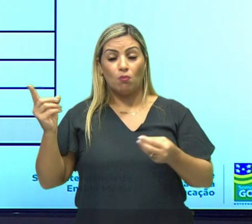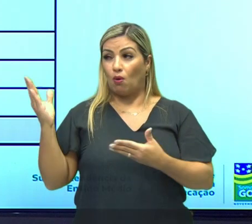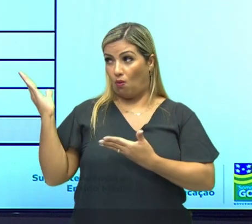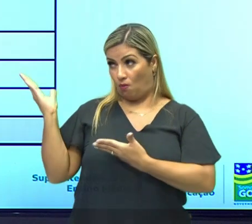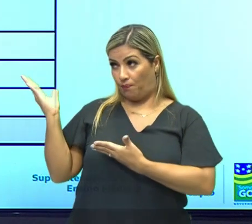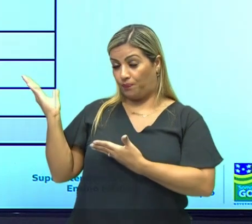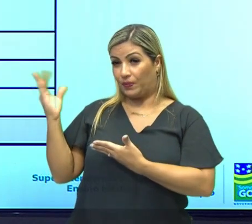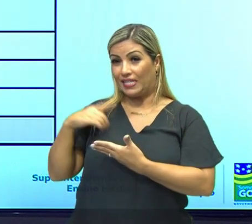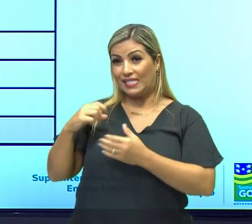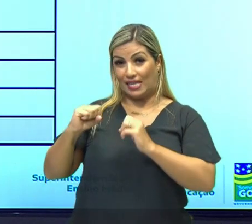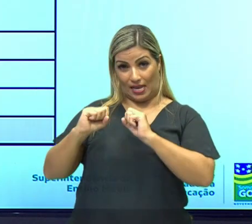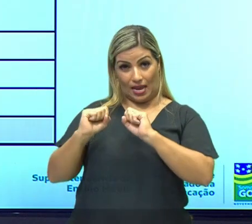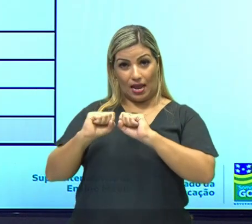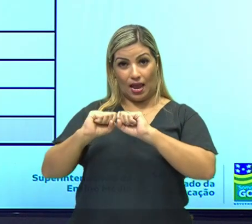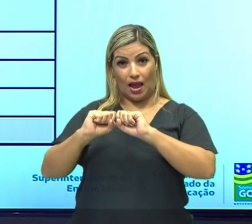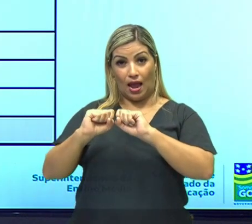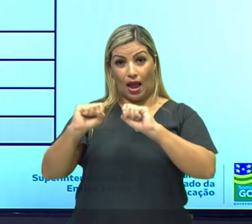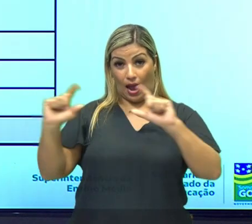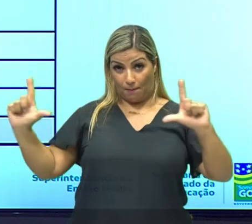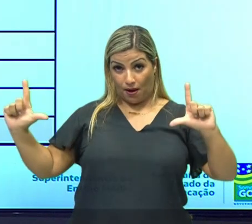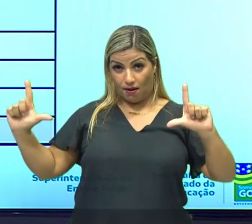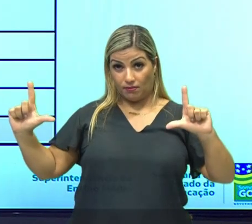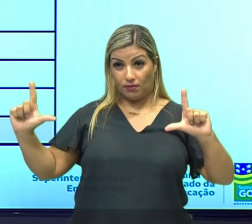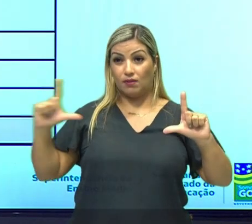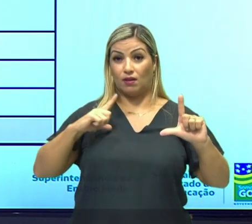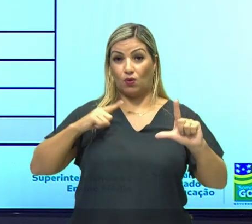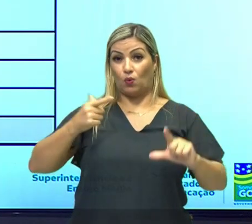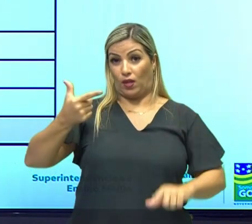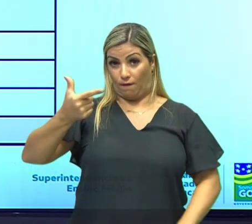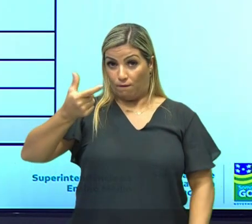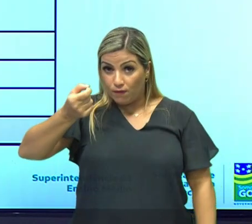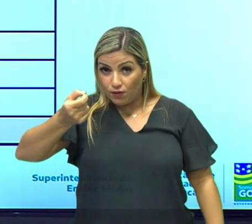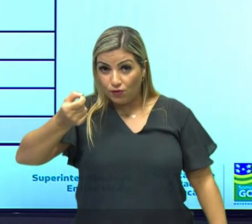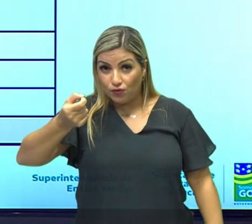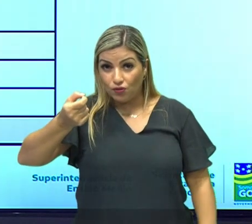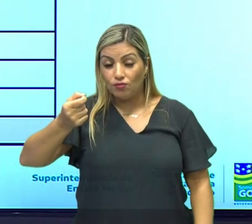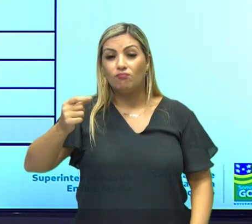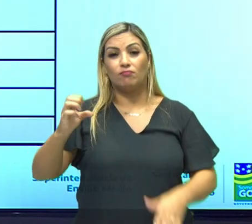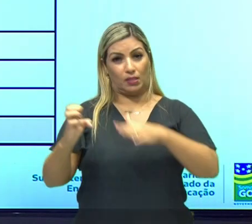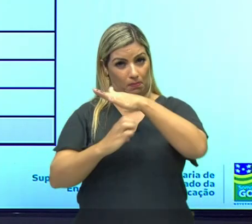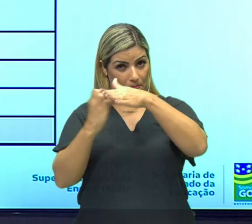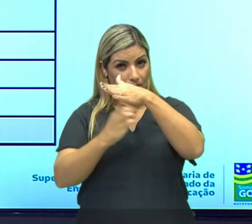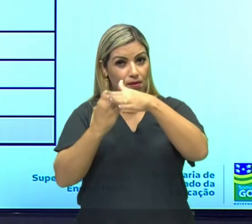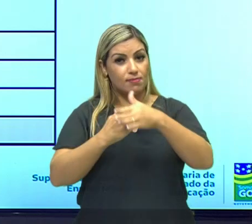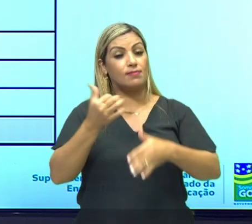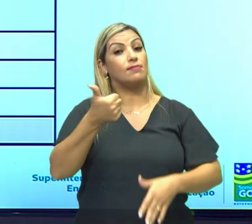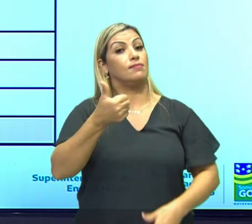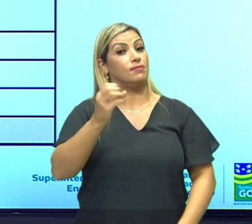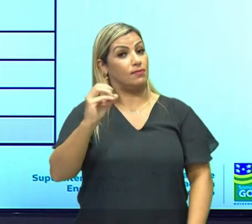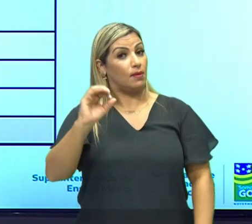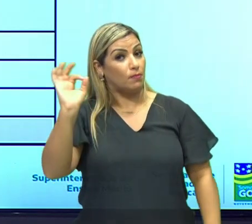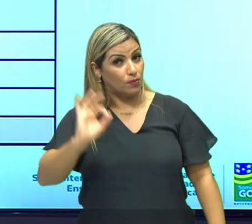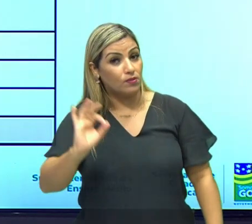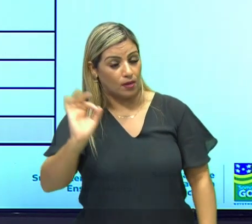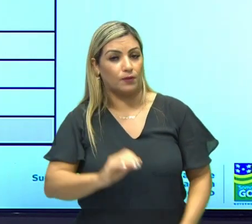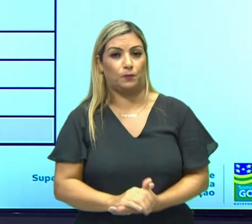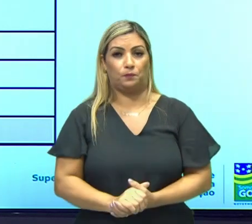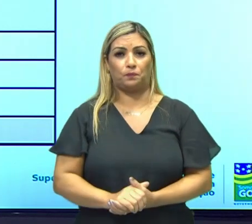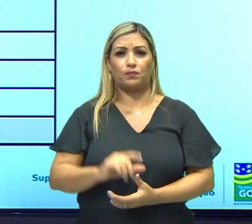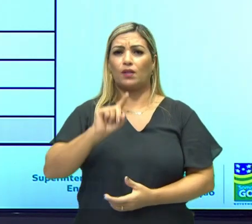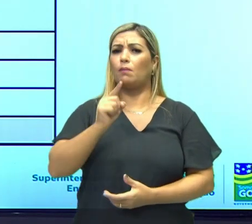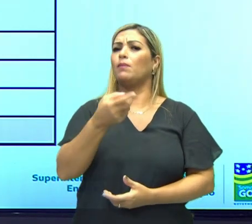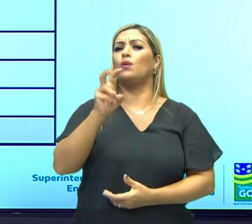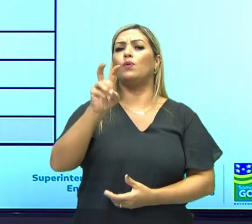abertas, seria uma tabela. Vamos lá, coloquei 20, porque são 20 seguradoras pesquisadas e 100%. 1.500,